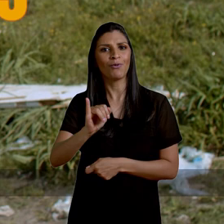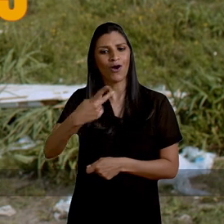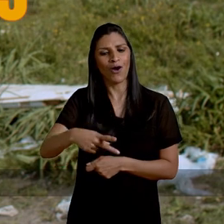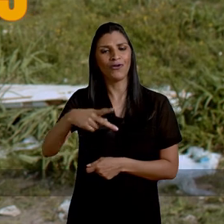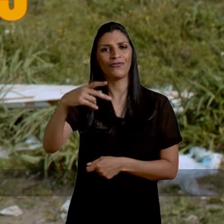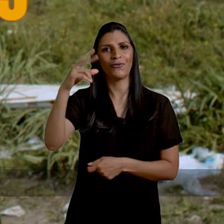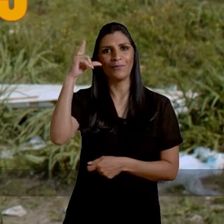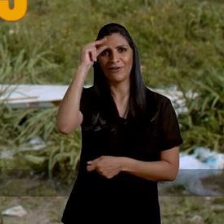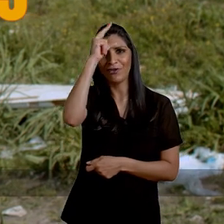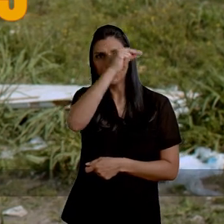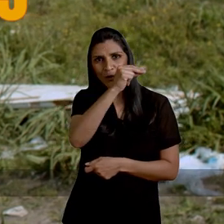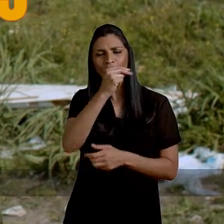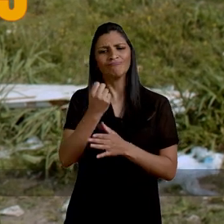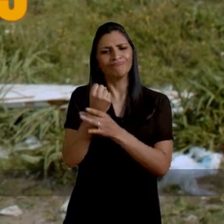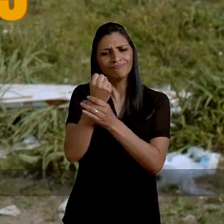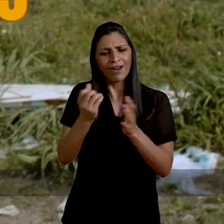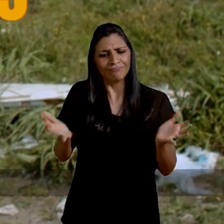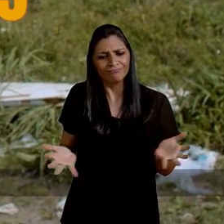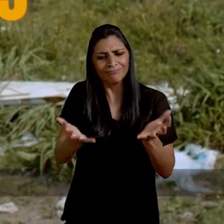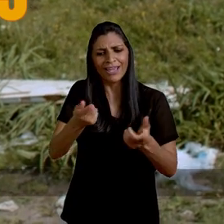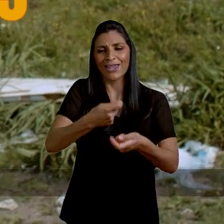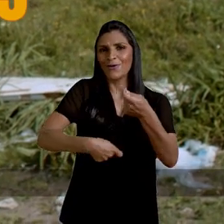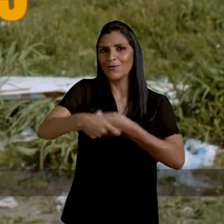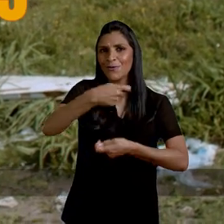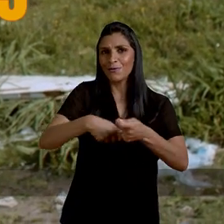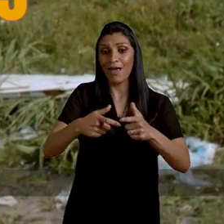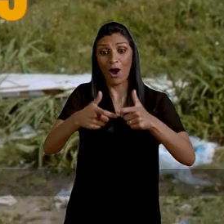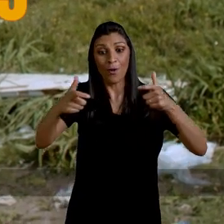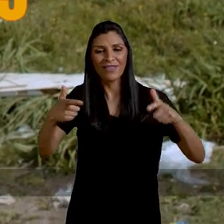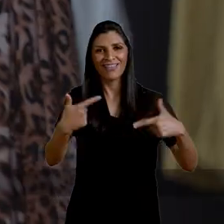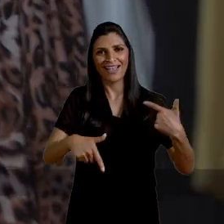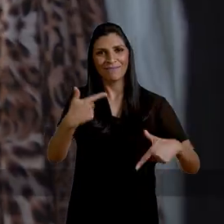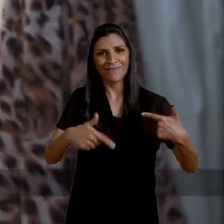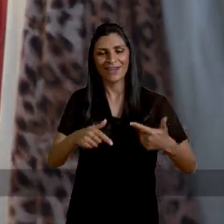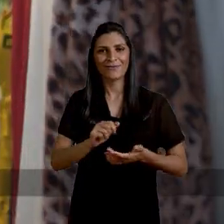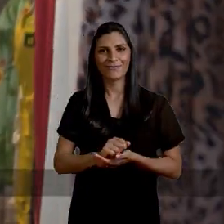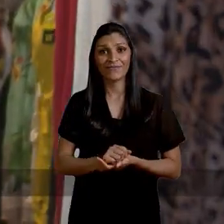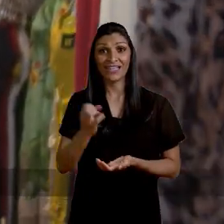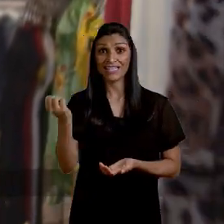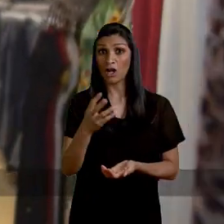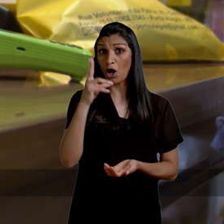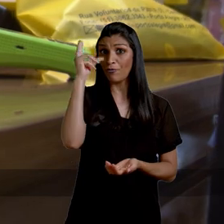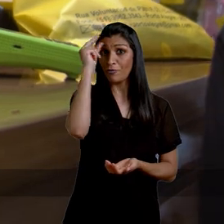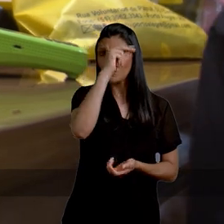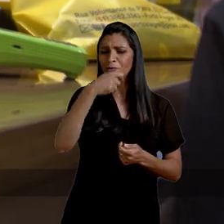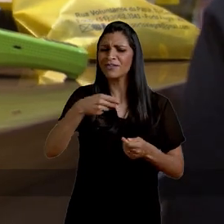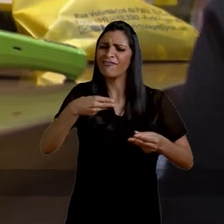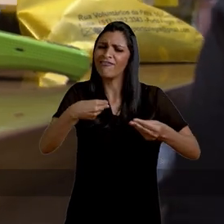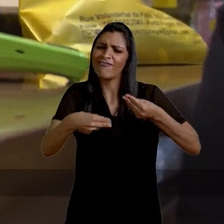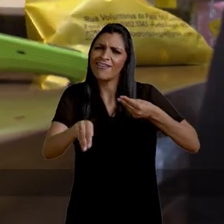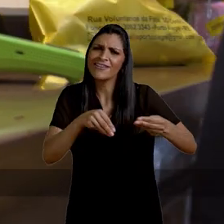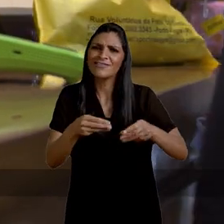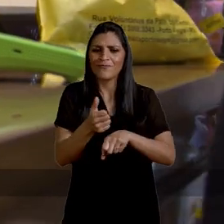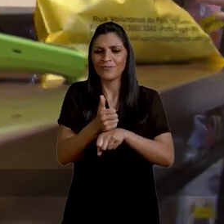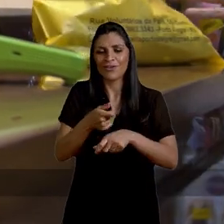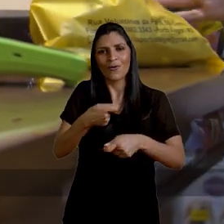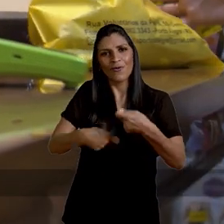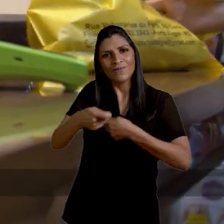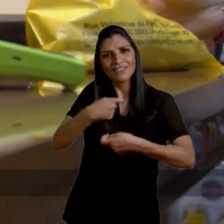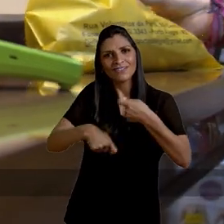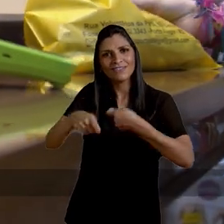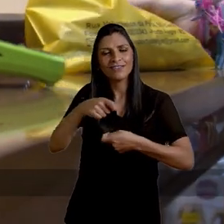prefeitura como garantia para impulsionar a economia e gerar empregos. Essa nova prefeitura tem que ser mais flexível com